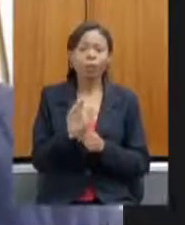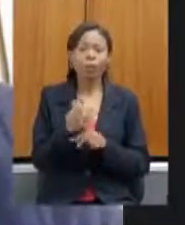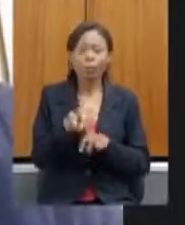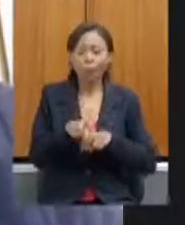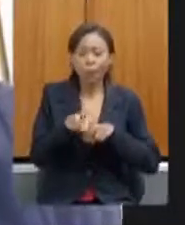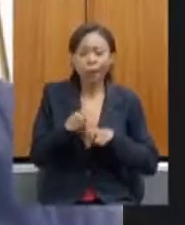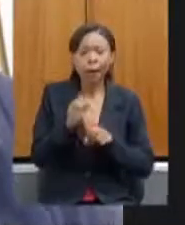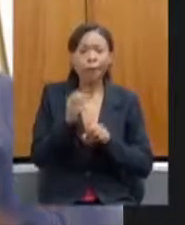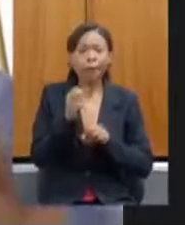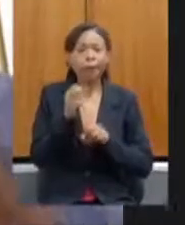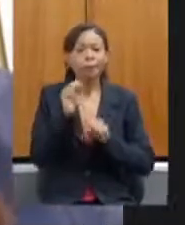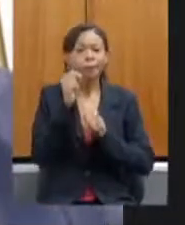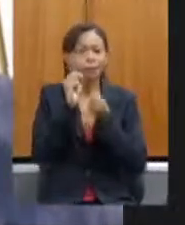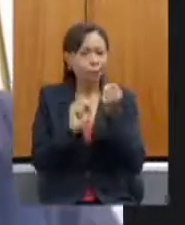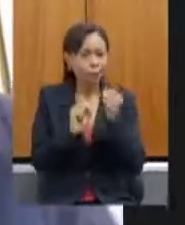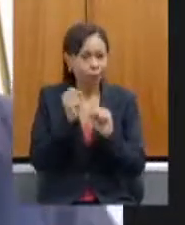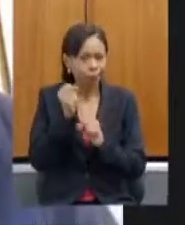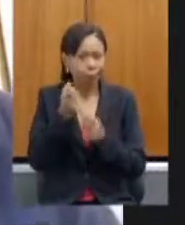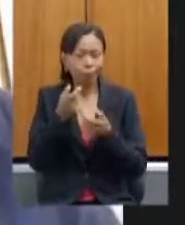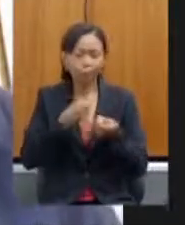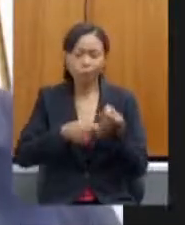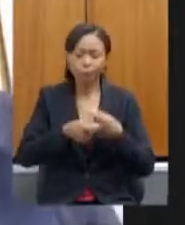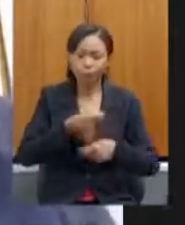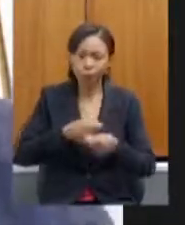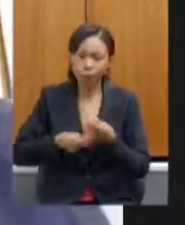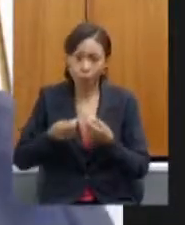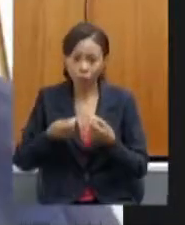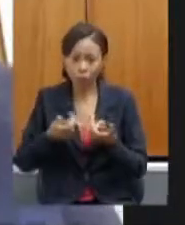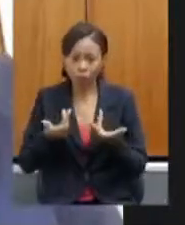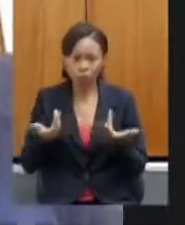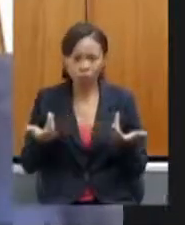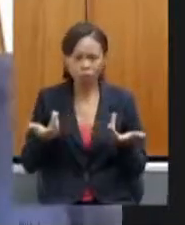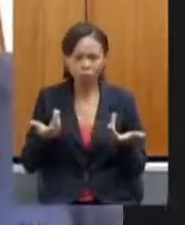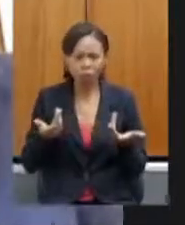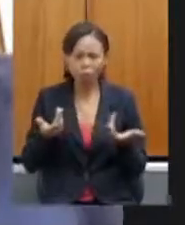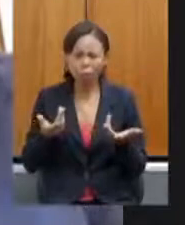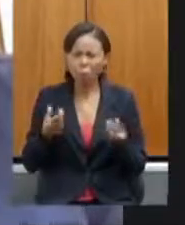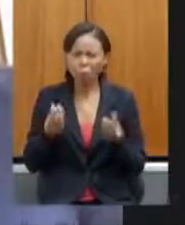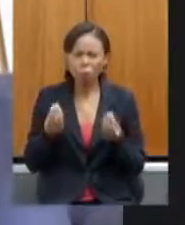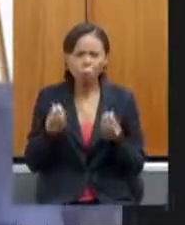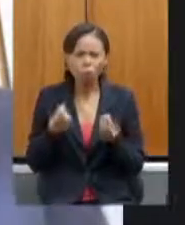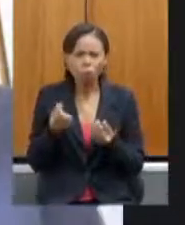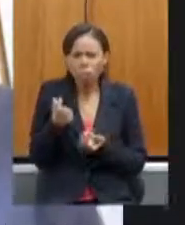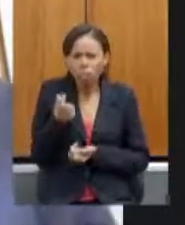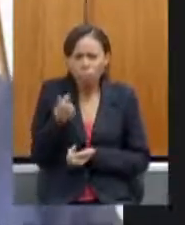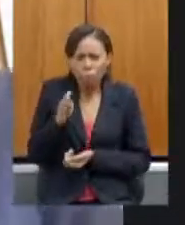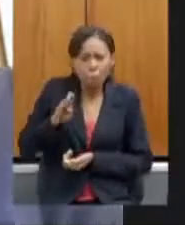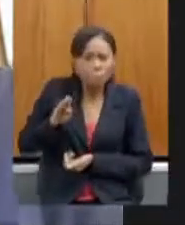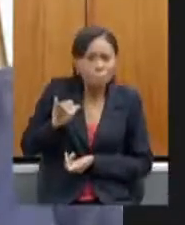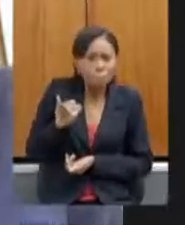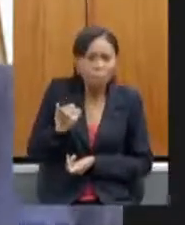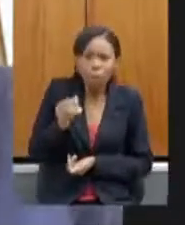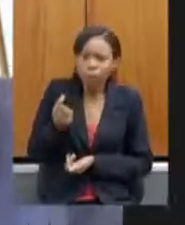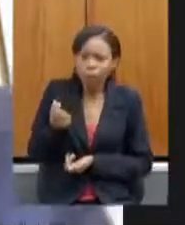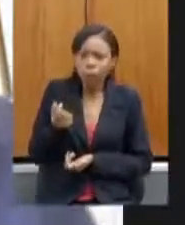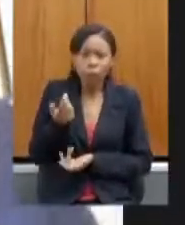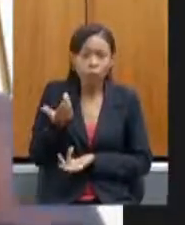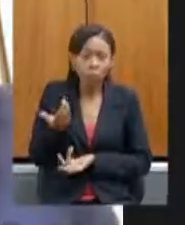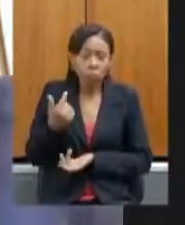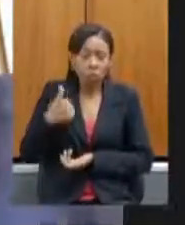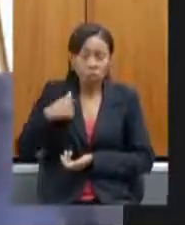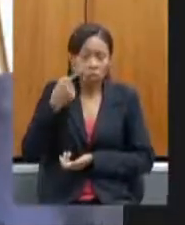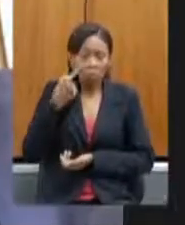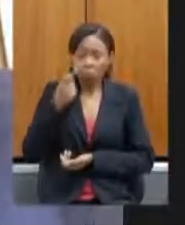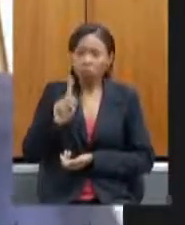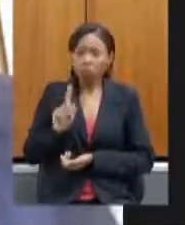frente são bilhões e eu não vejo nenhuma iniciativa tanto do governo do estado quanto do próprio